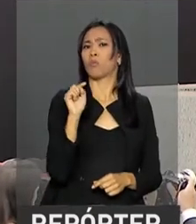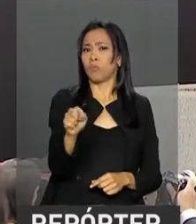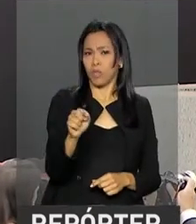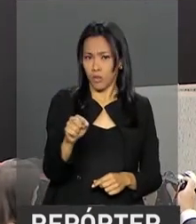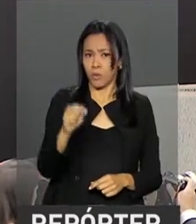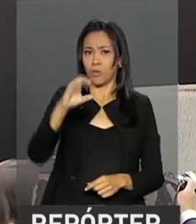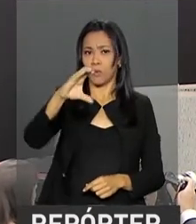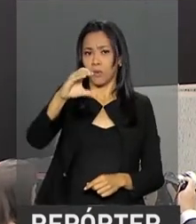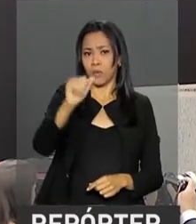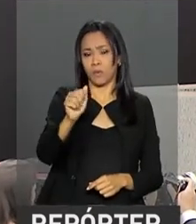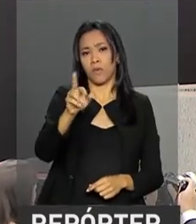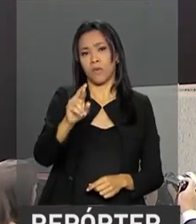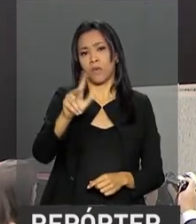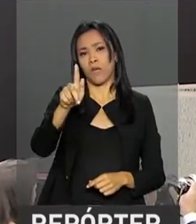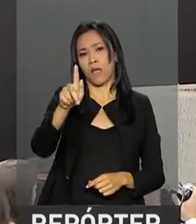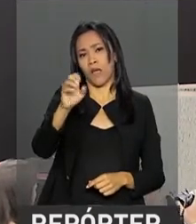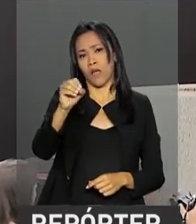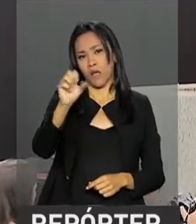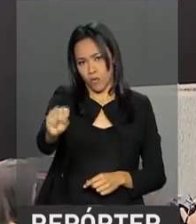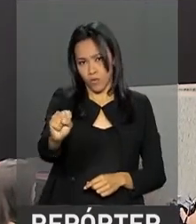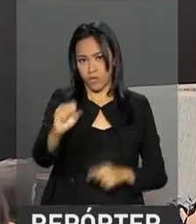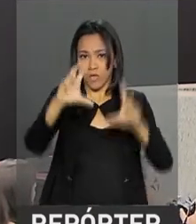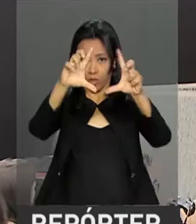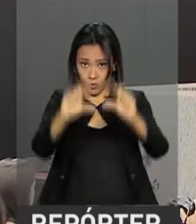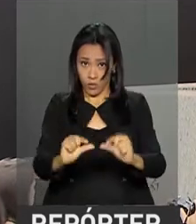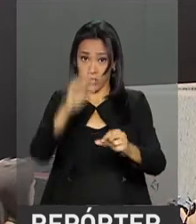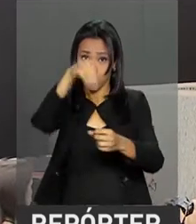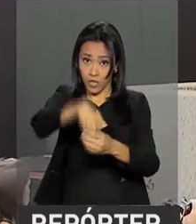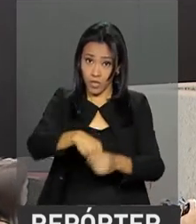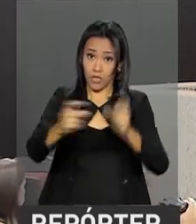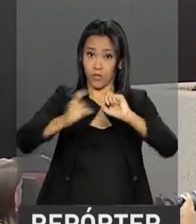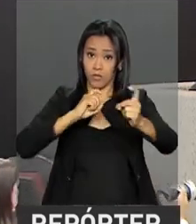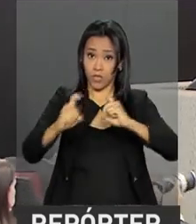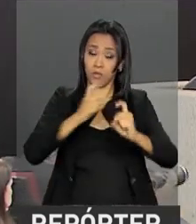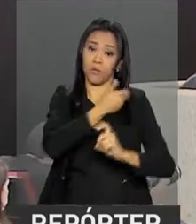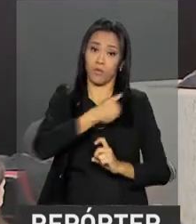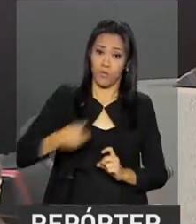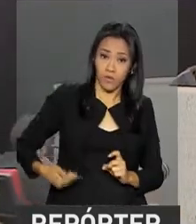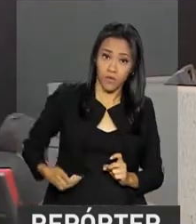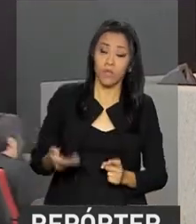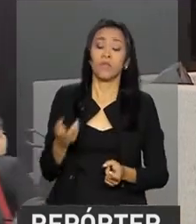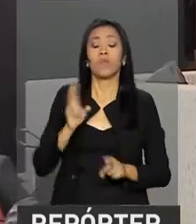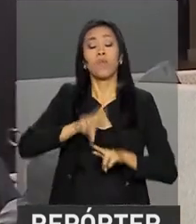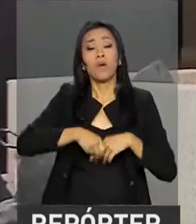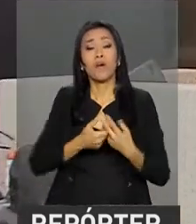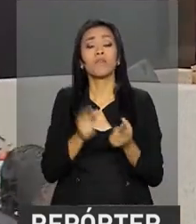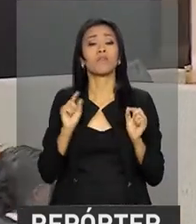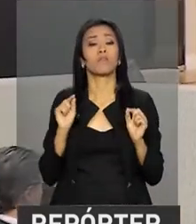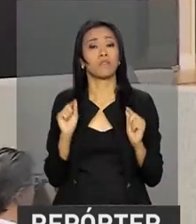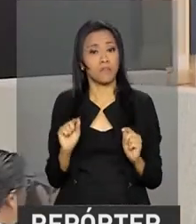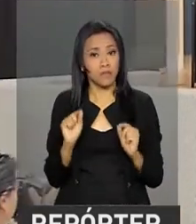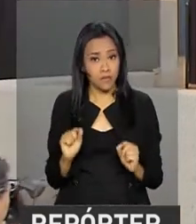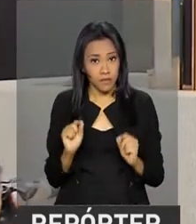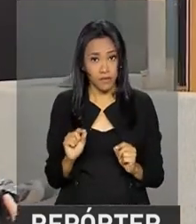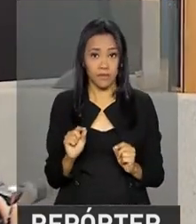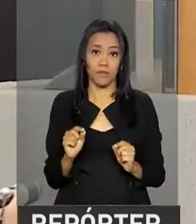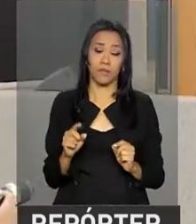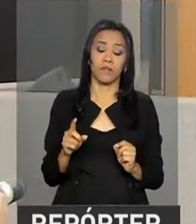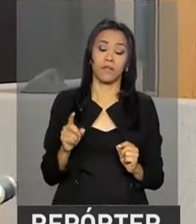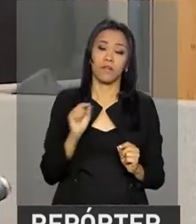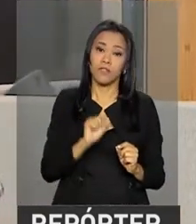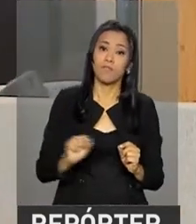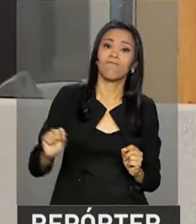transformação de cargos de livre provimento em funções exclusivas de Estado,